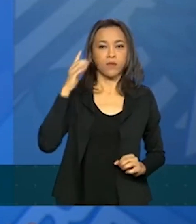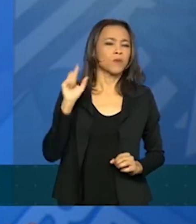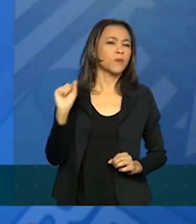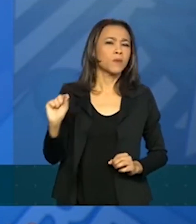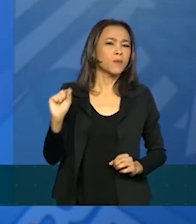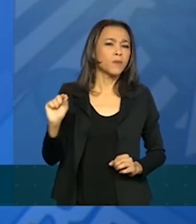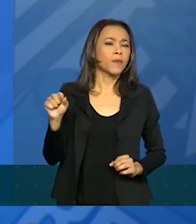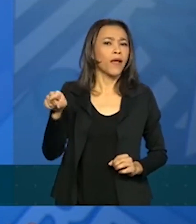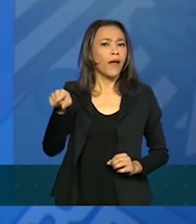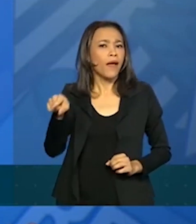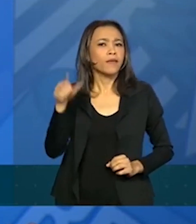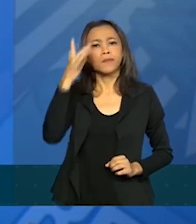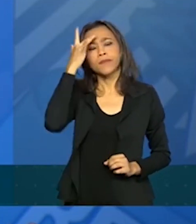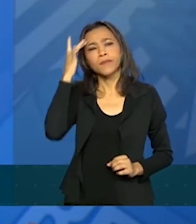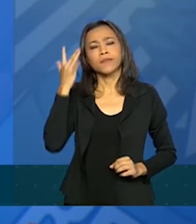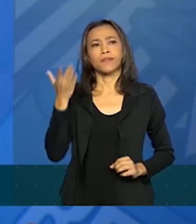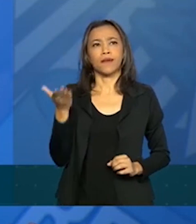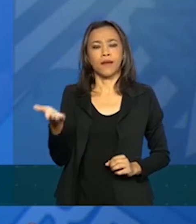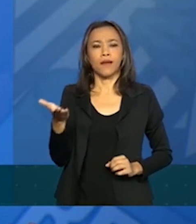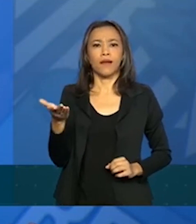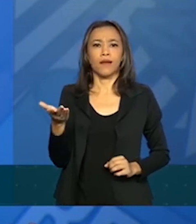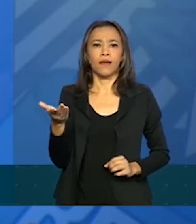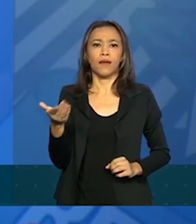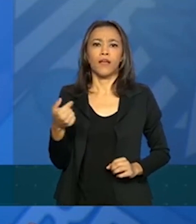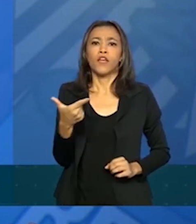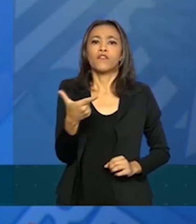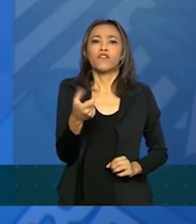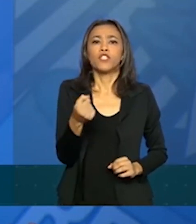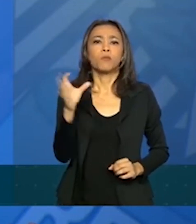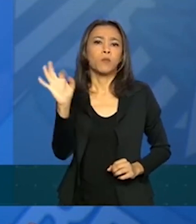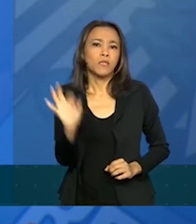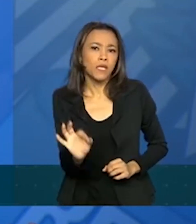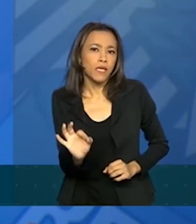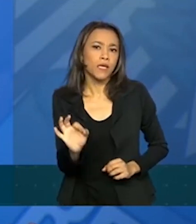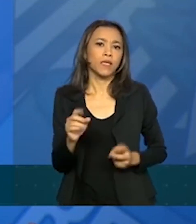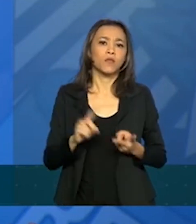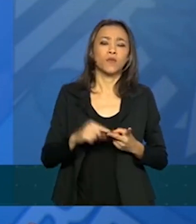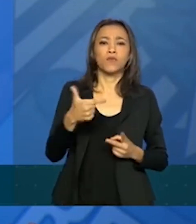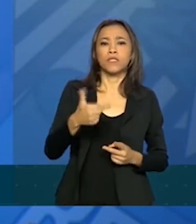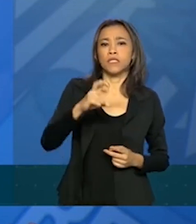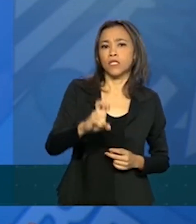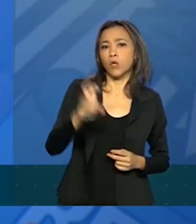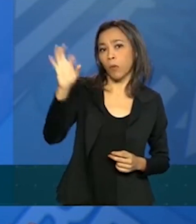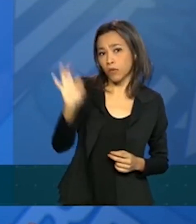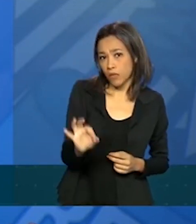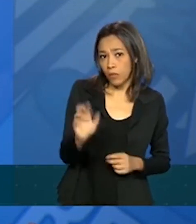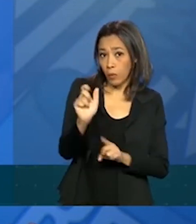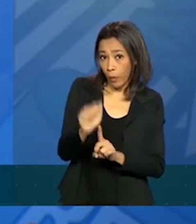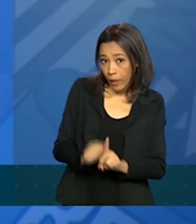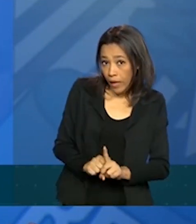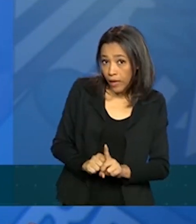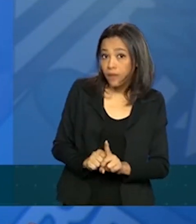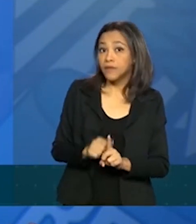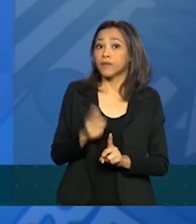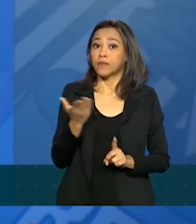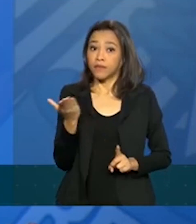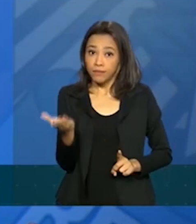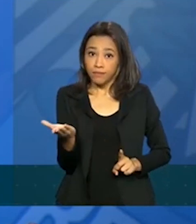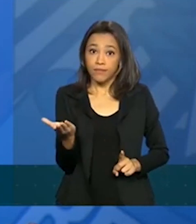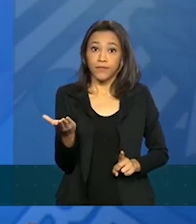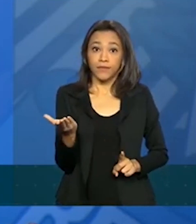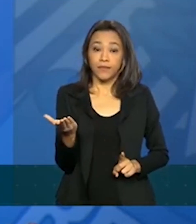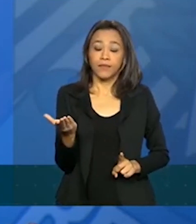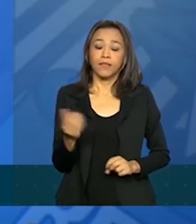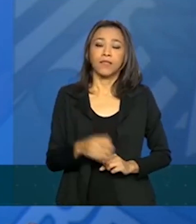aquelas que tomam dinheiro a 20% ao mês, 25% ao mês, no mínimo. Então,